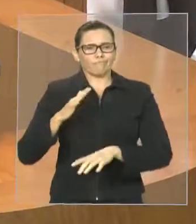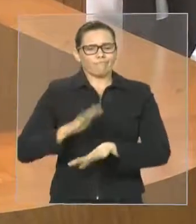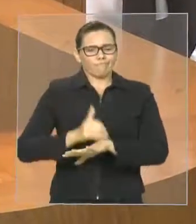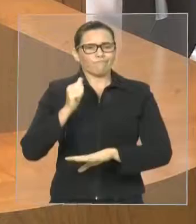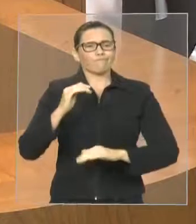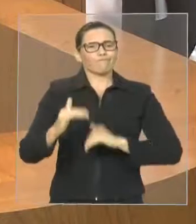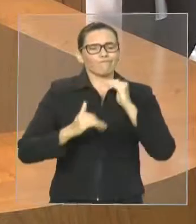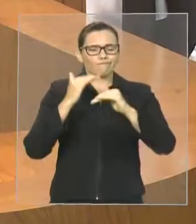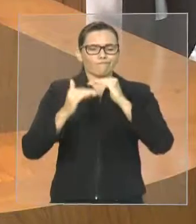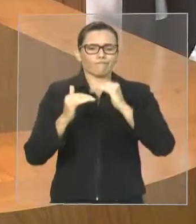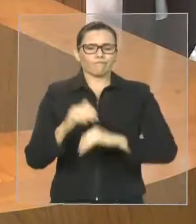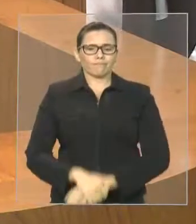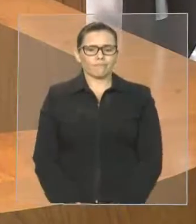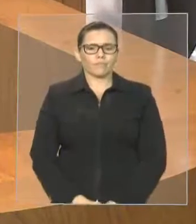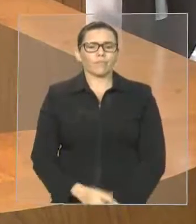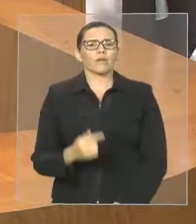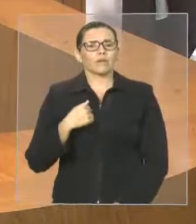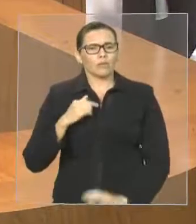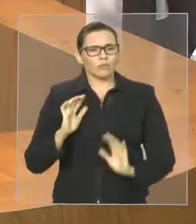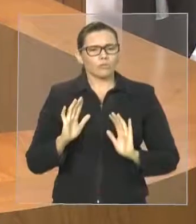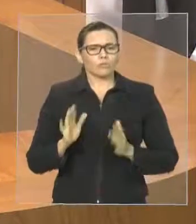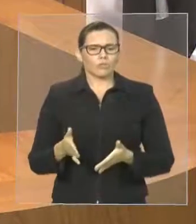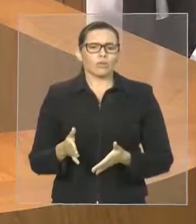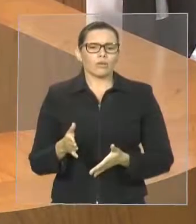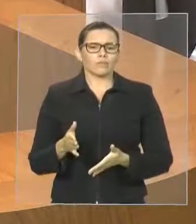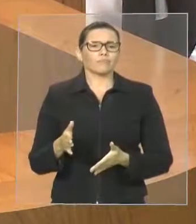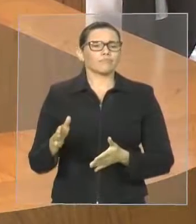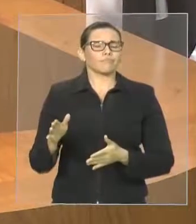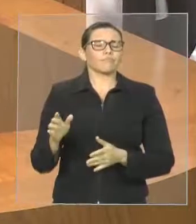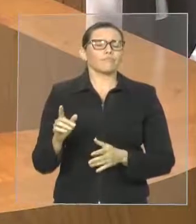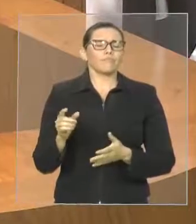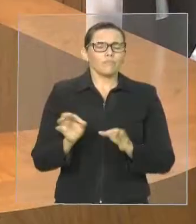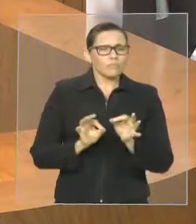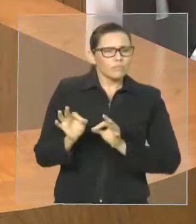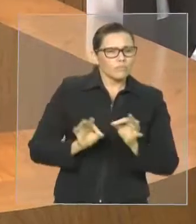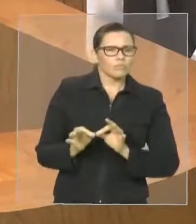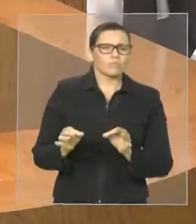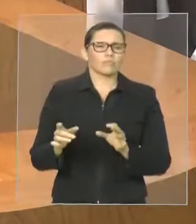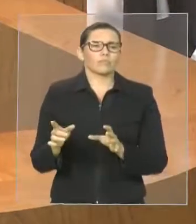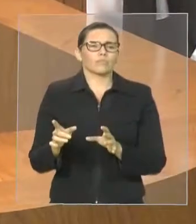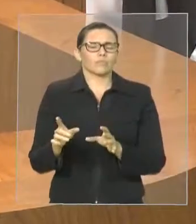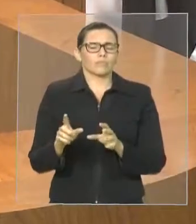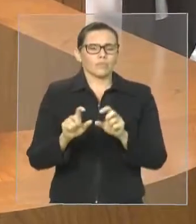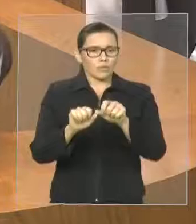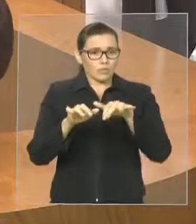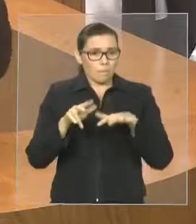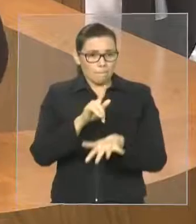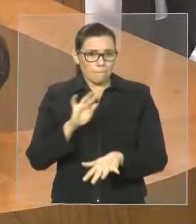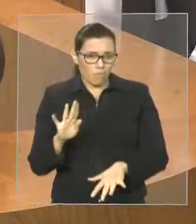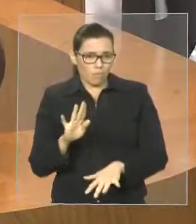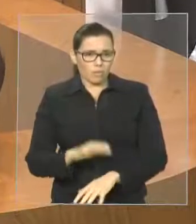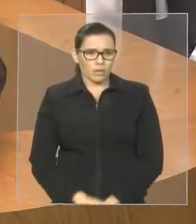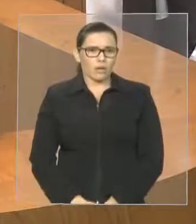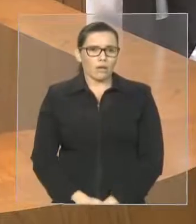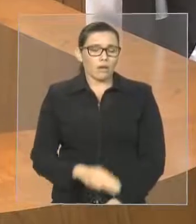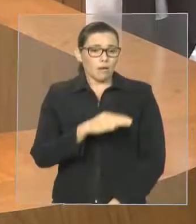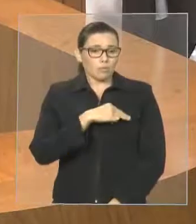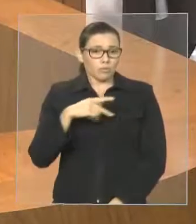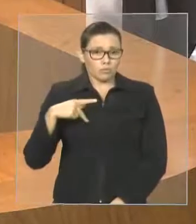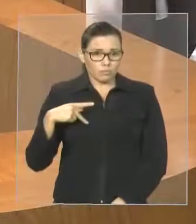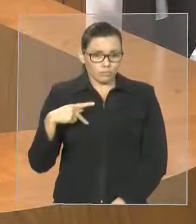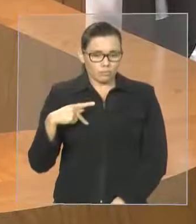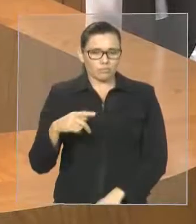No Ministério Público. Com a presença do Ministério Público, estamos convocando outras autoridades para fazer parte da audiência. Segundo requerimento.